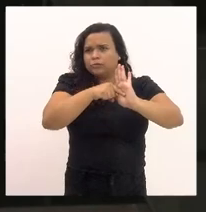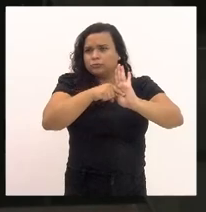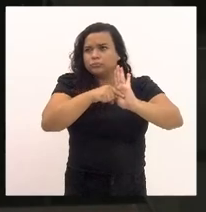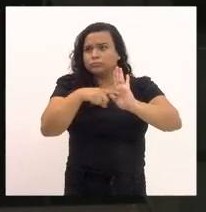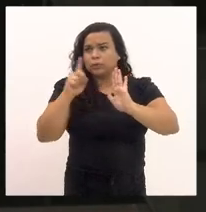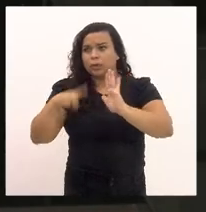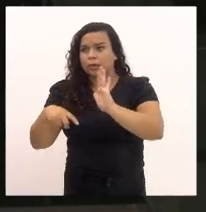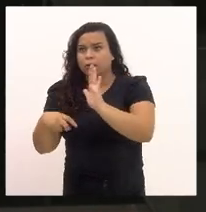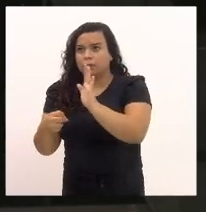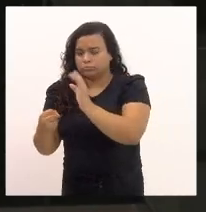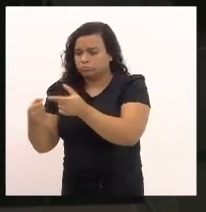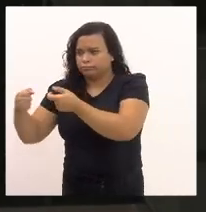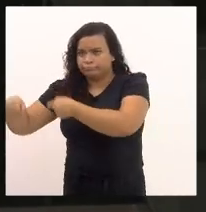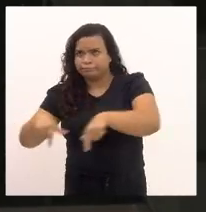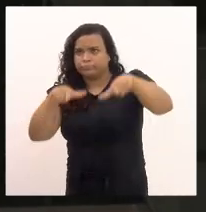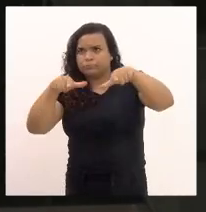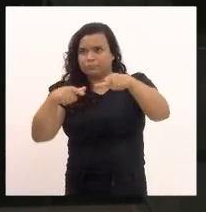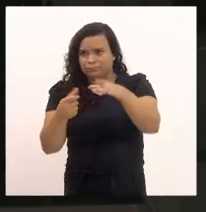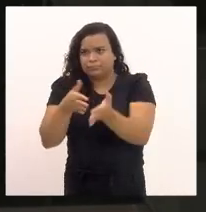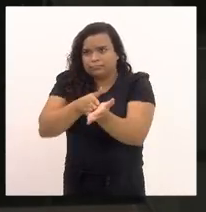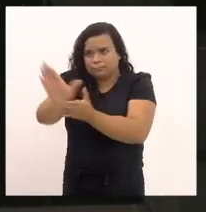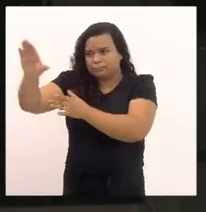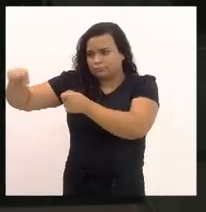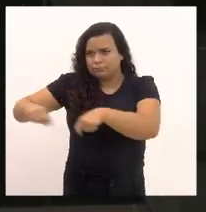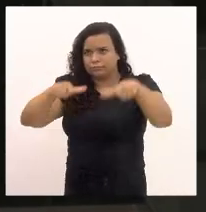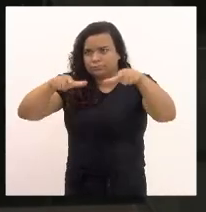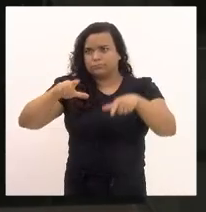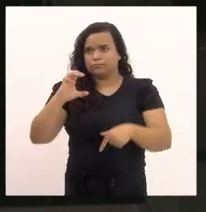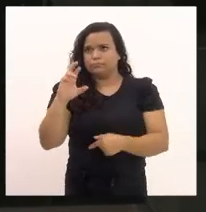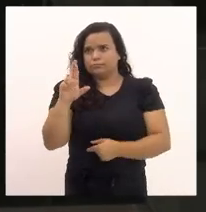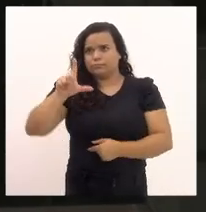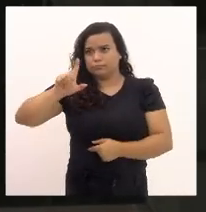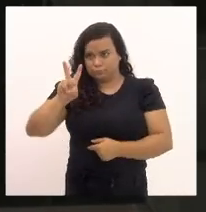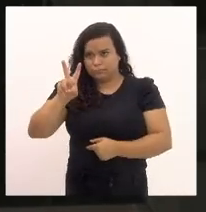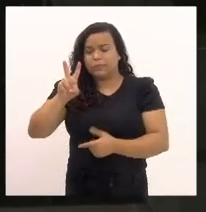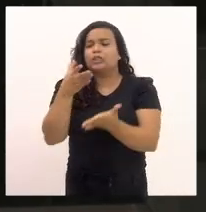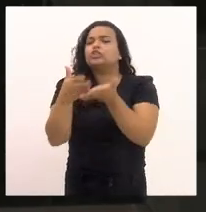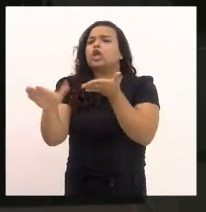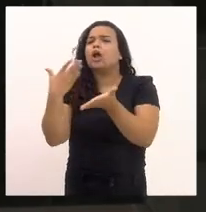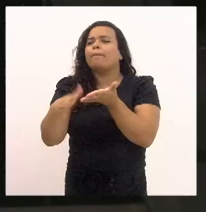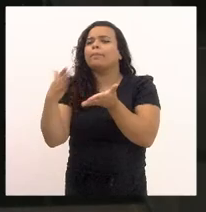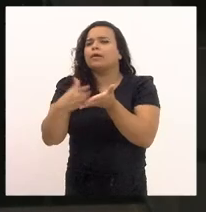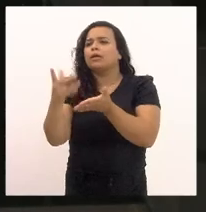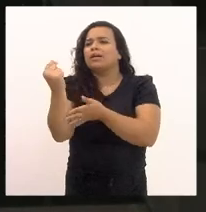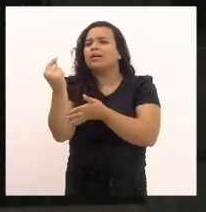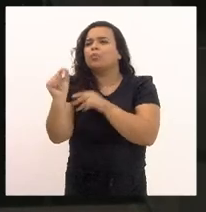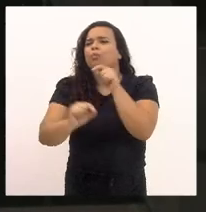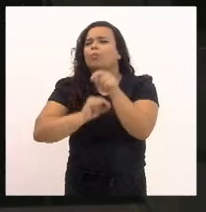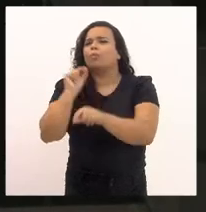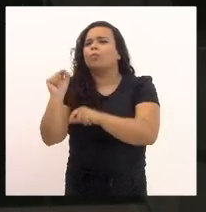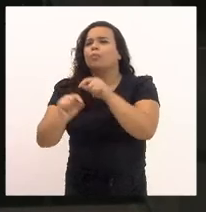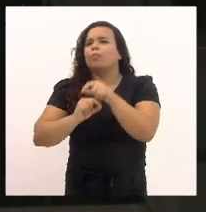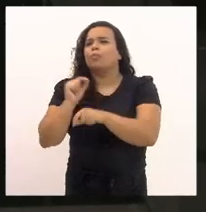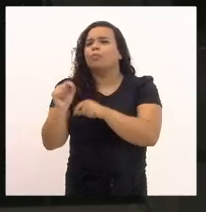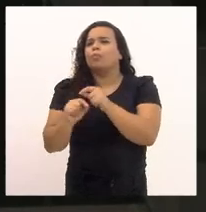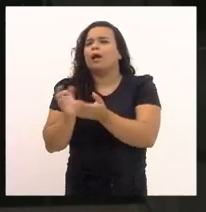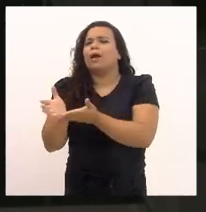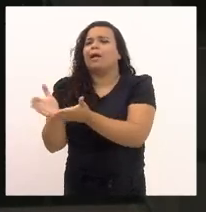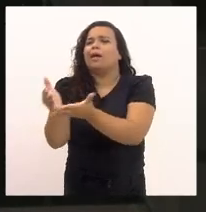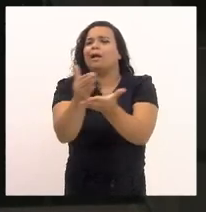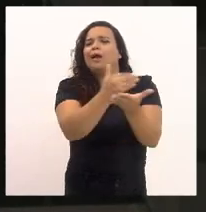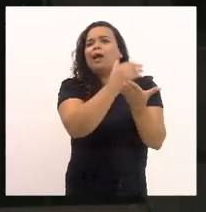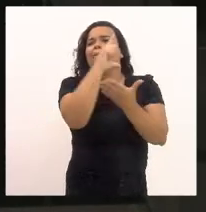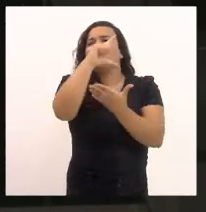emissão do CRLV, sobraria a diferença para ser recolhida.